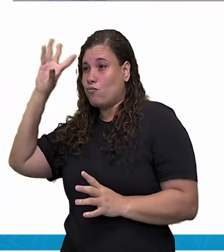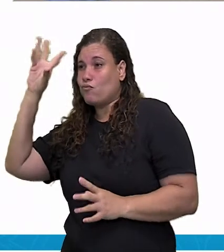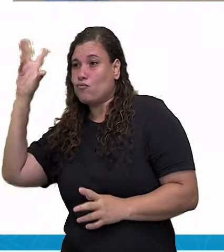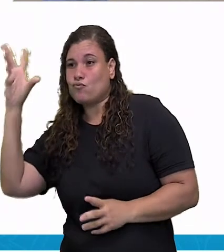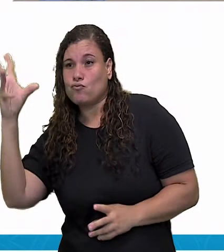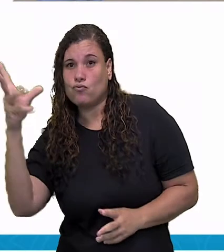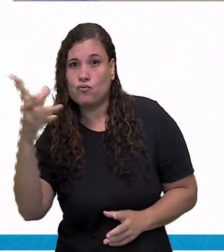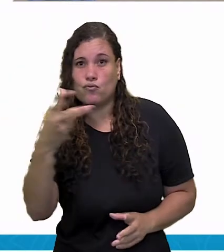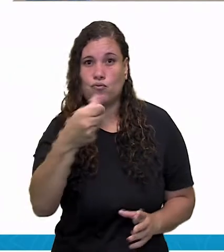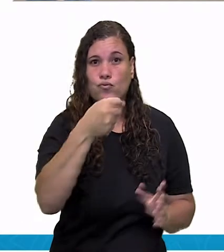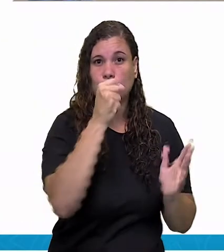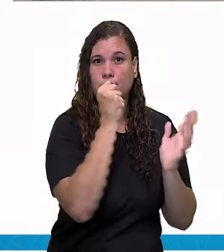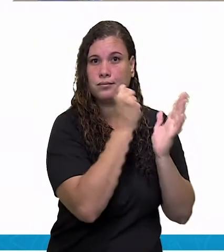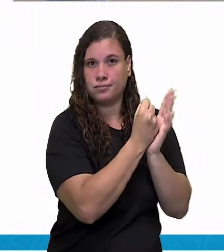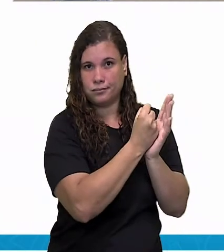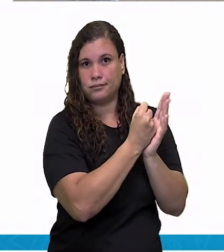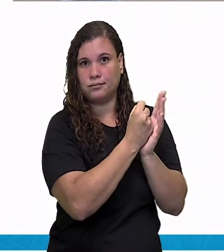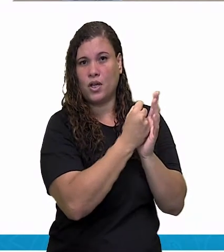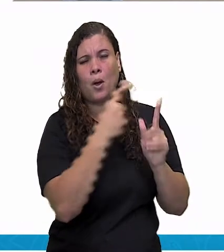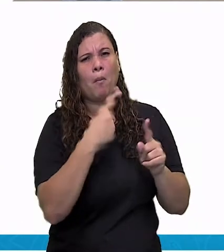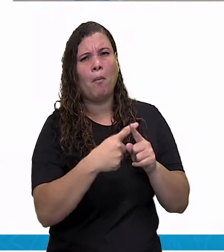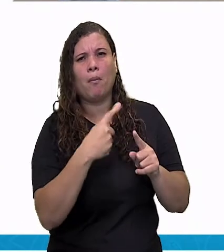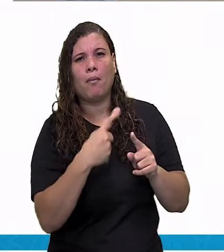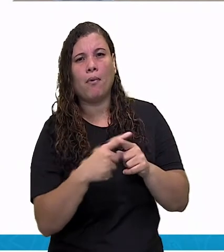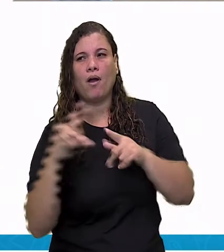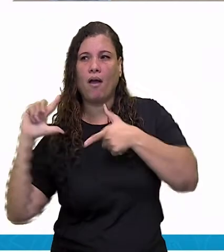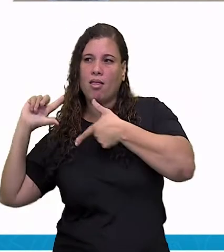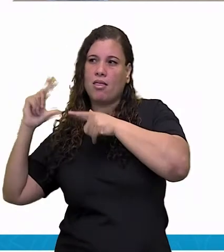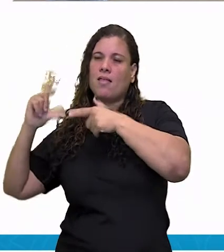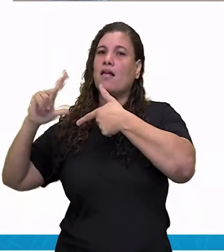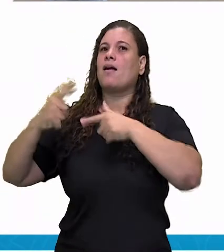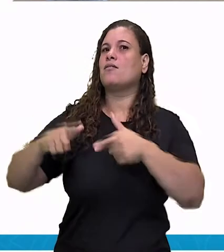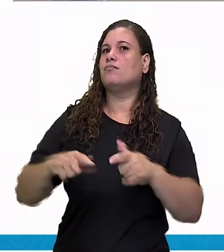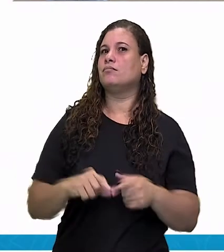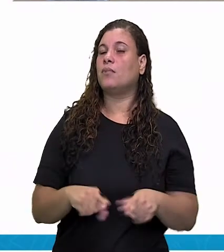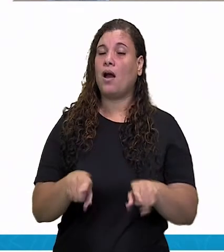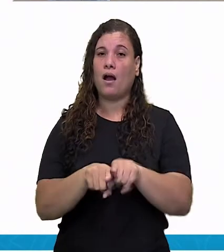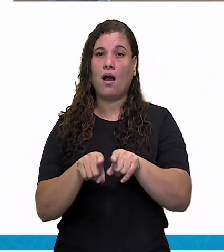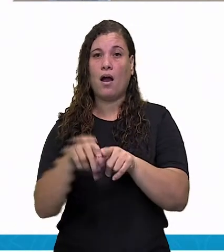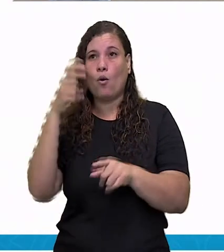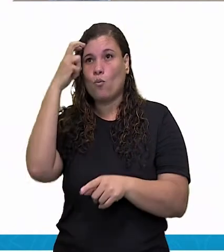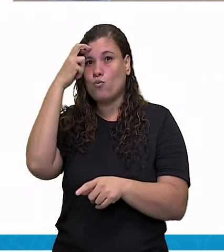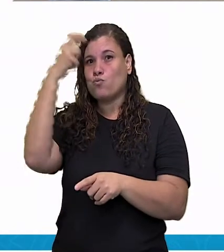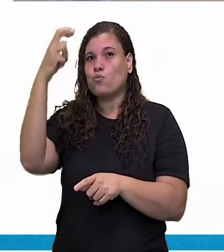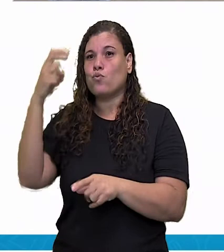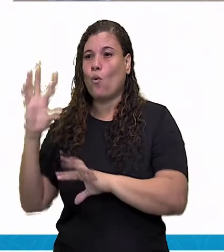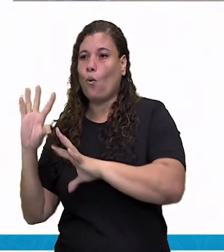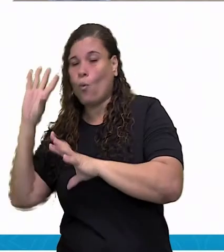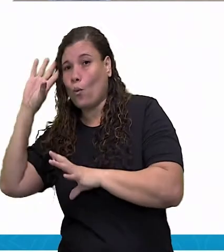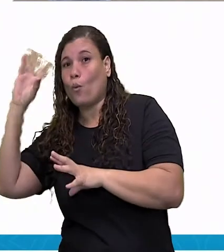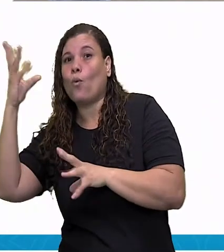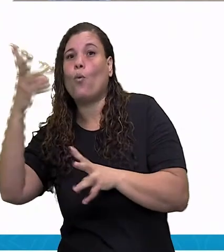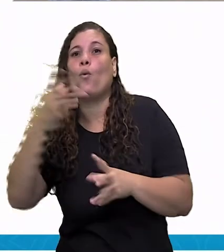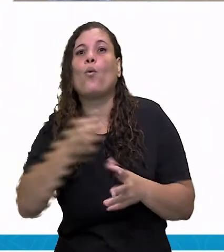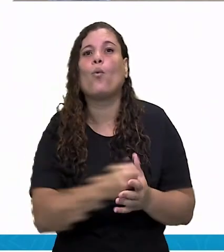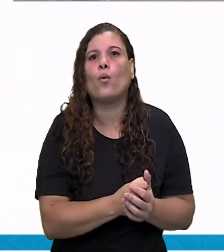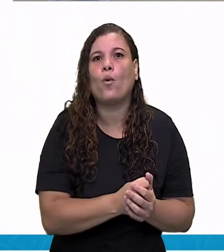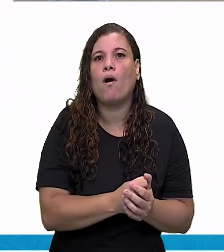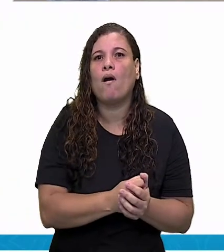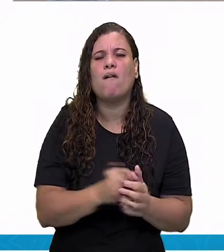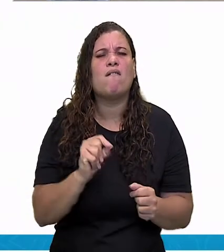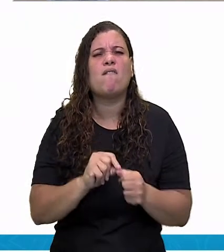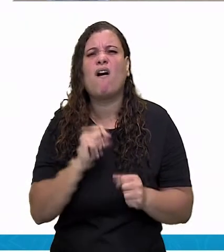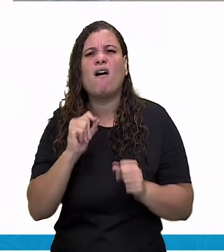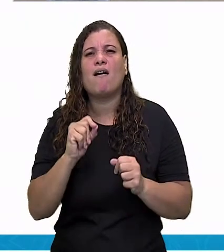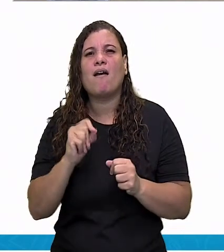com o tempo. Então, a gente tem costumes, a gente tem festas típicas, a gente tem tipos e modos de